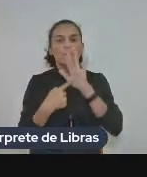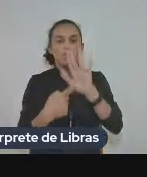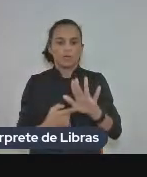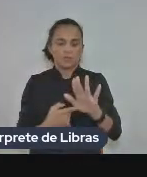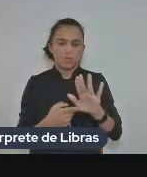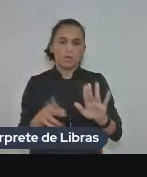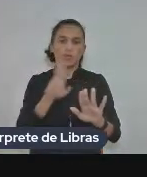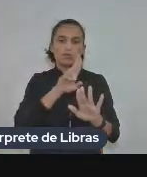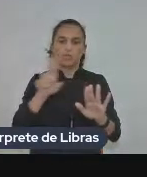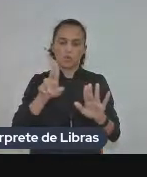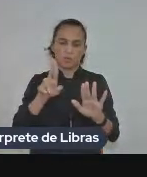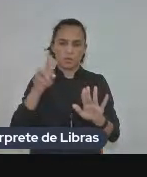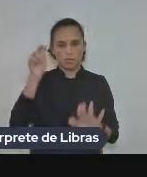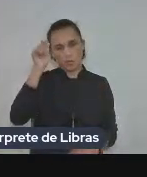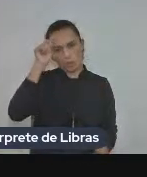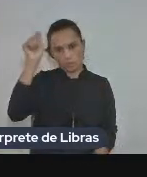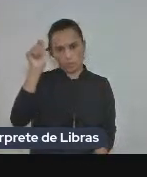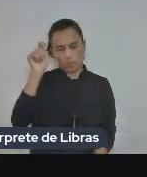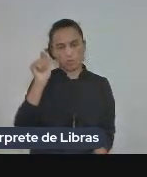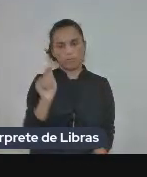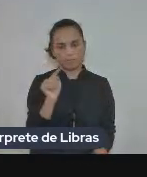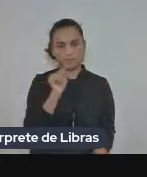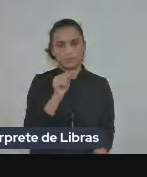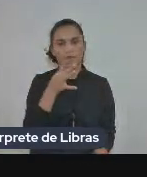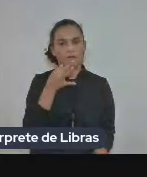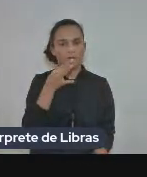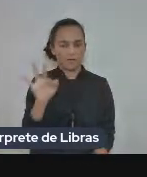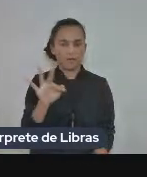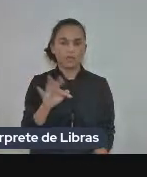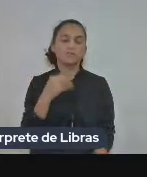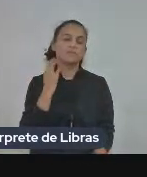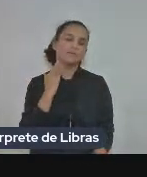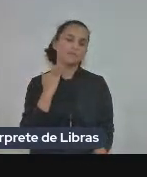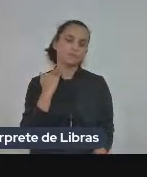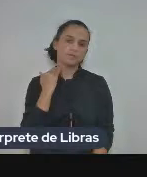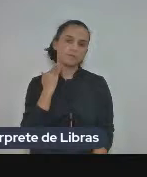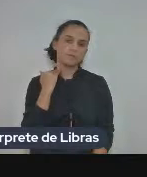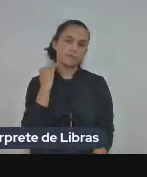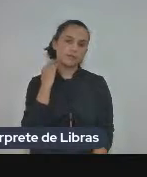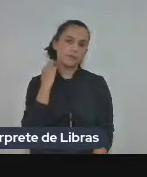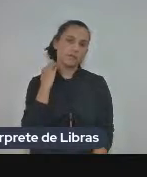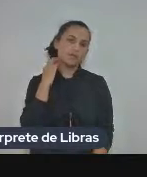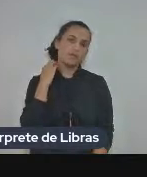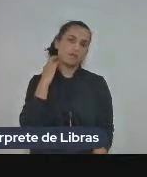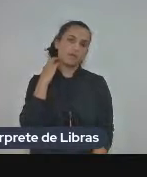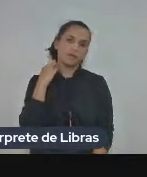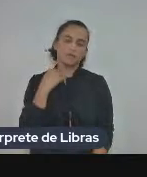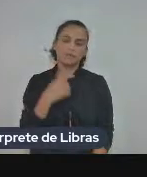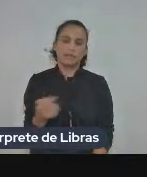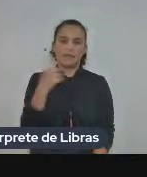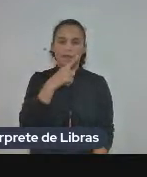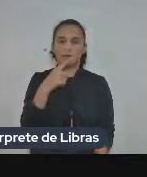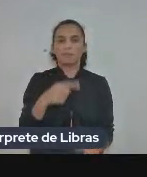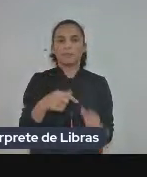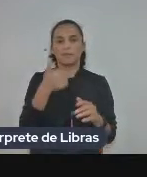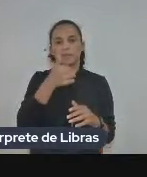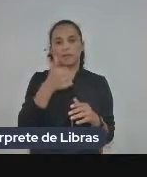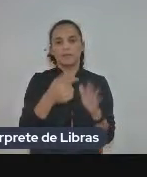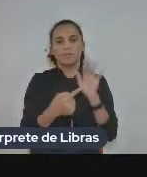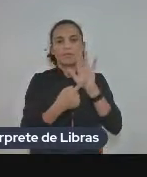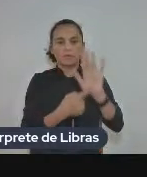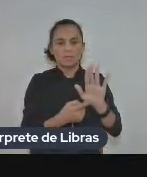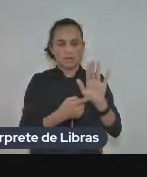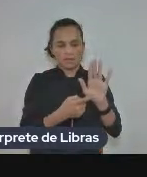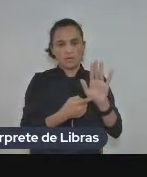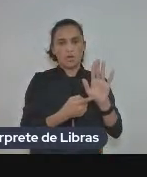indicando a autoria dessa obra a editora Companhia das Letras faz um destaque do sobrenome de Freud